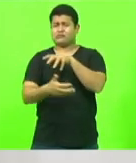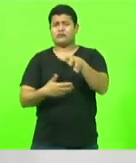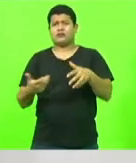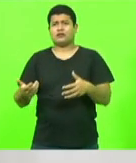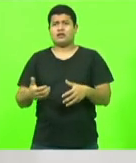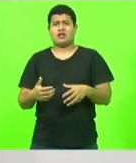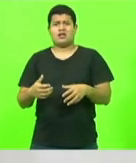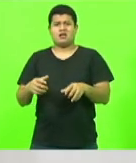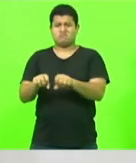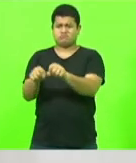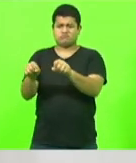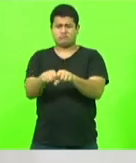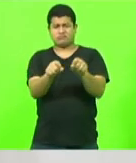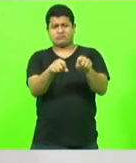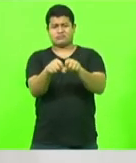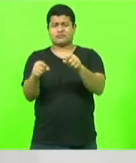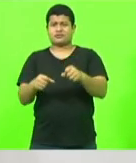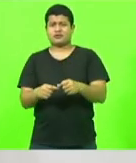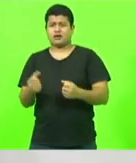sem nenhuma condição de tráfego.